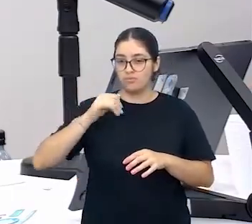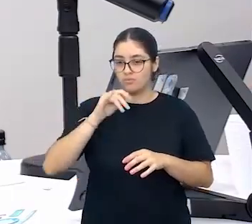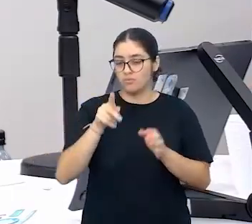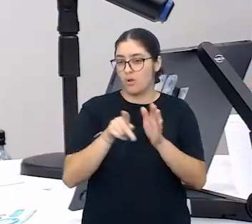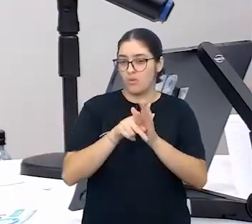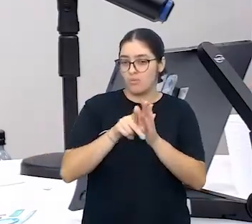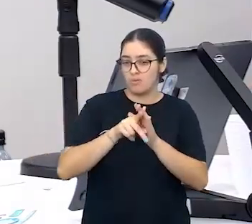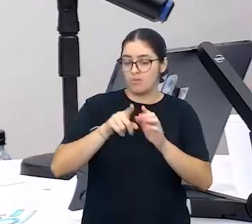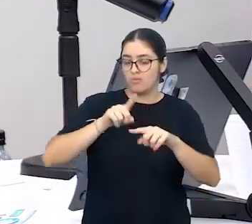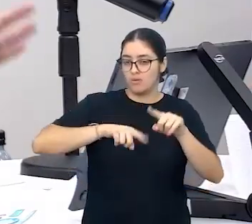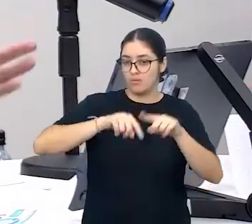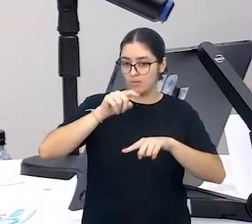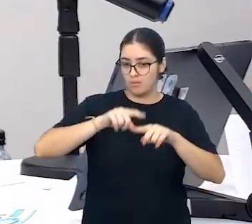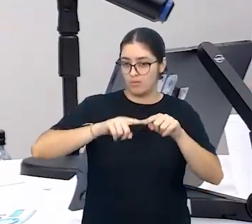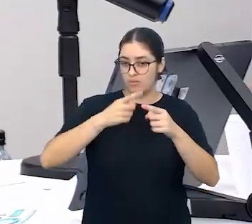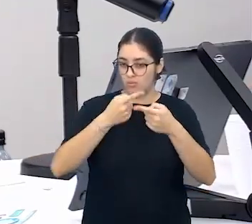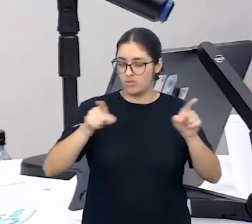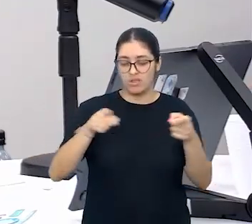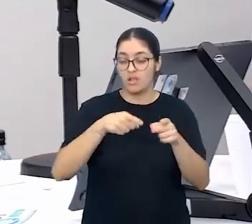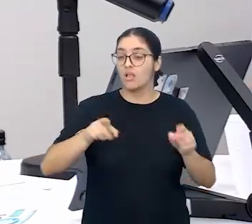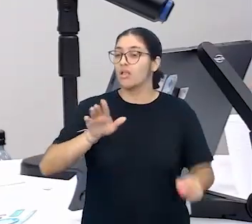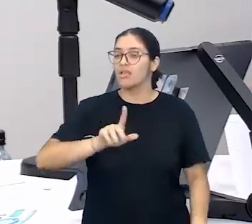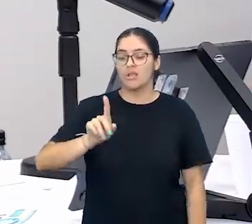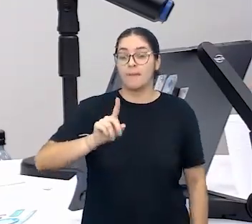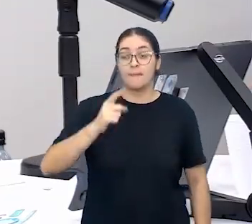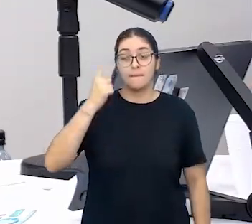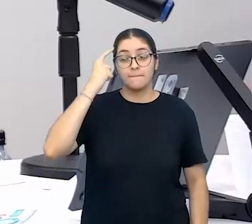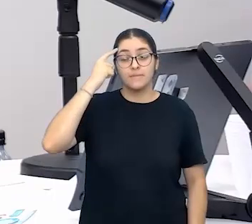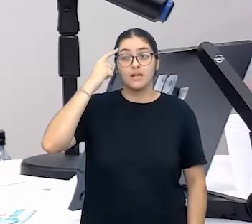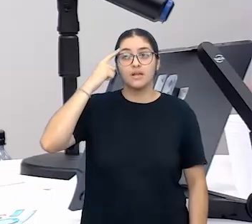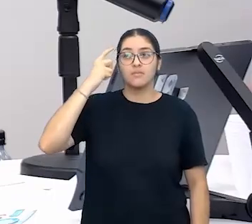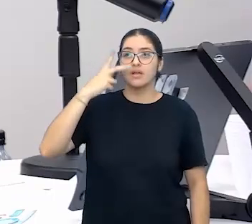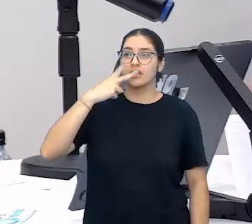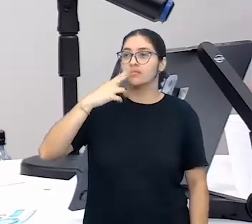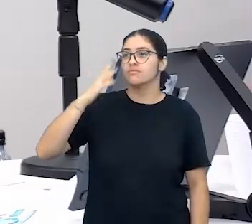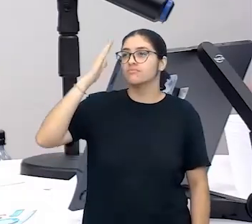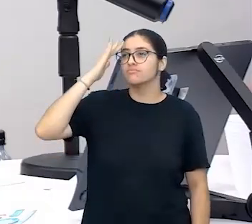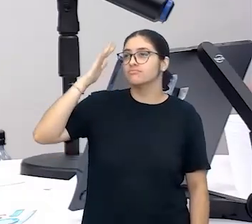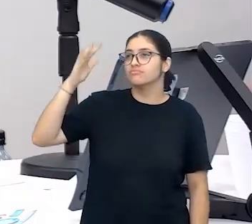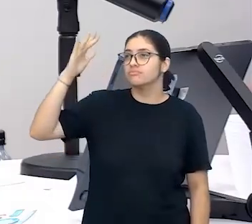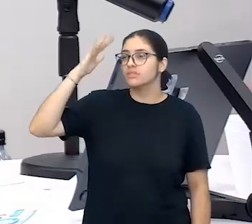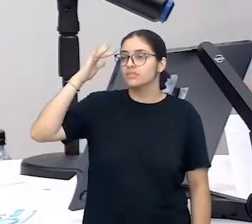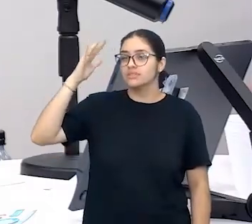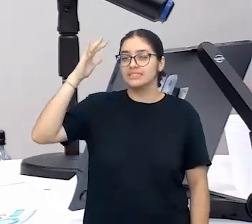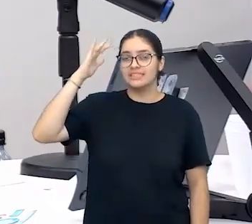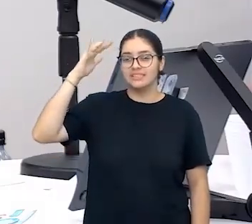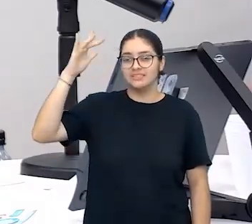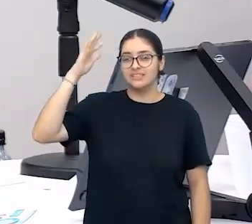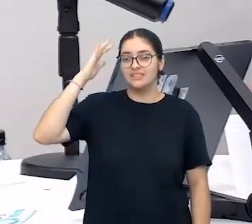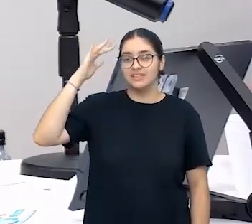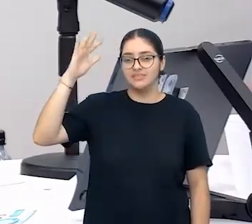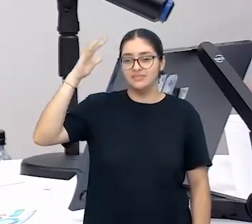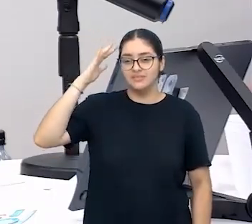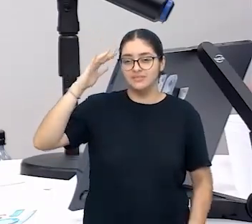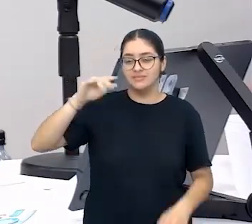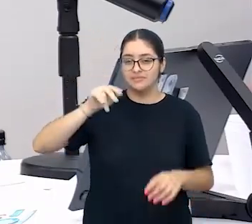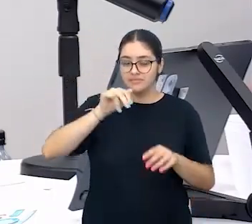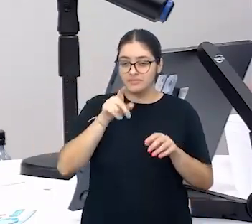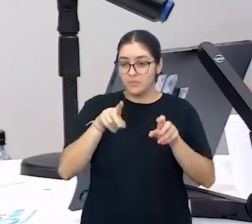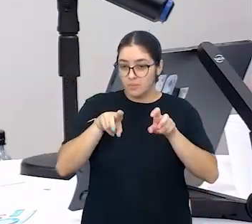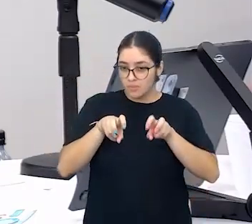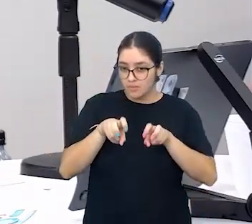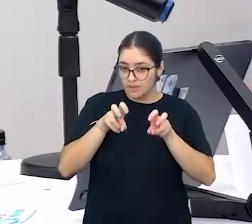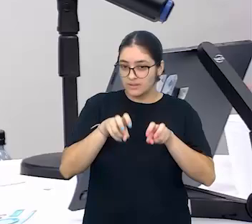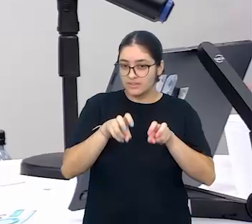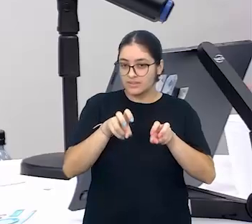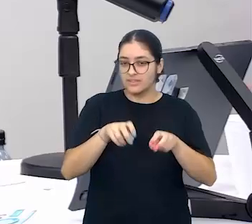violino, por exemplo. Ela não está pensando. Ela está pensando formando a imagem mental do caranguejo. Então, a gente olha a beleza da orquestra. A gente